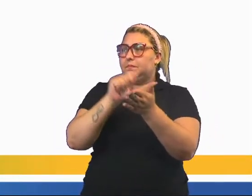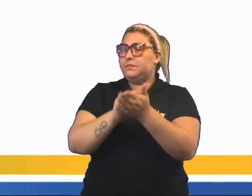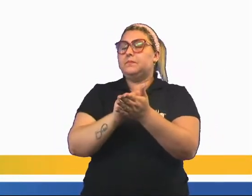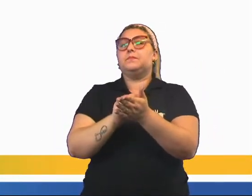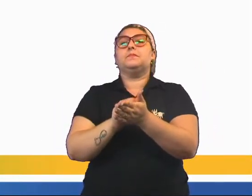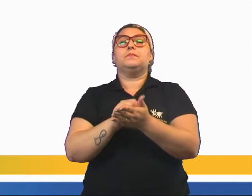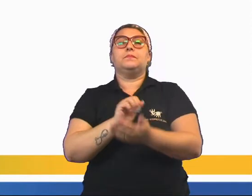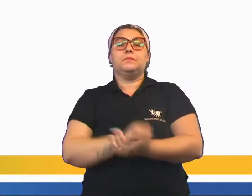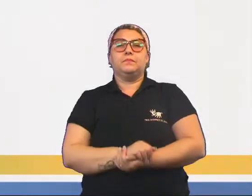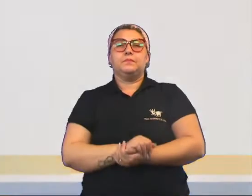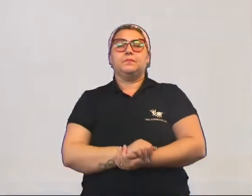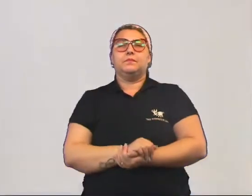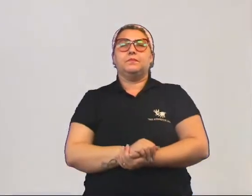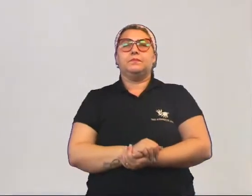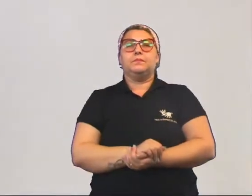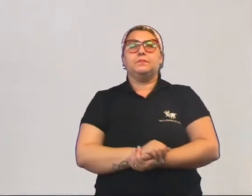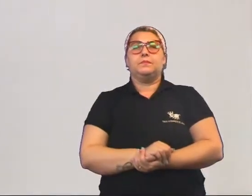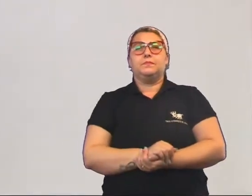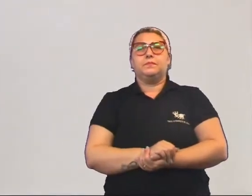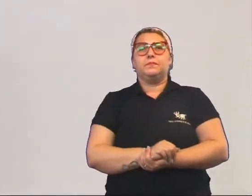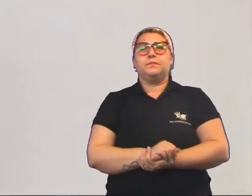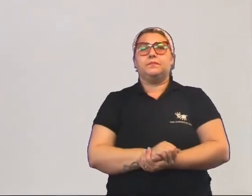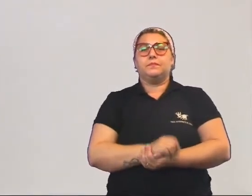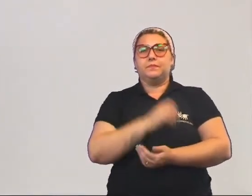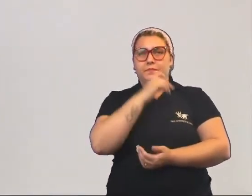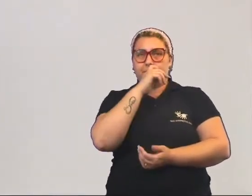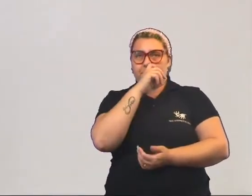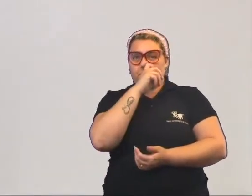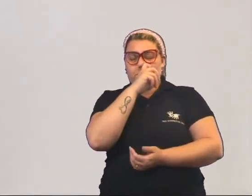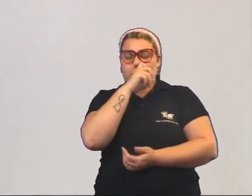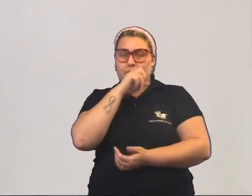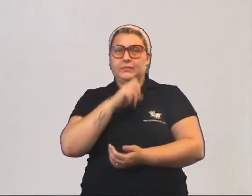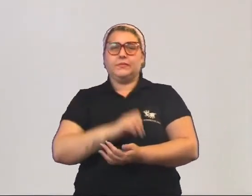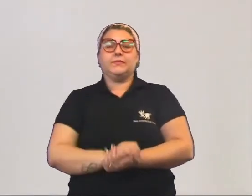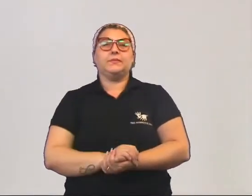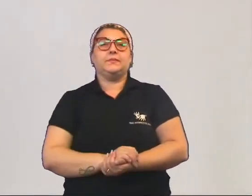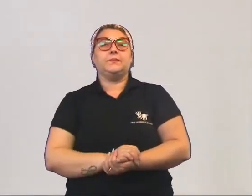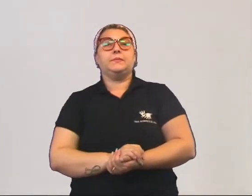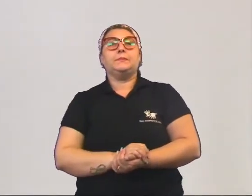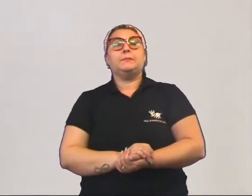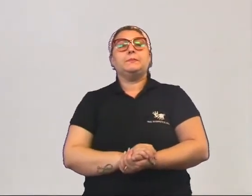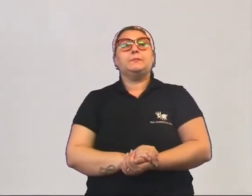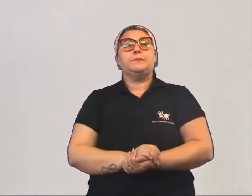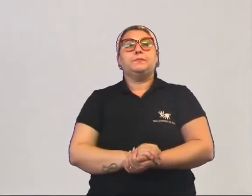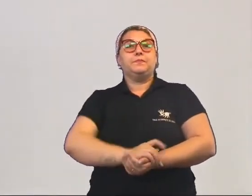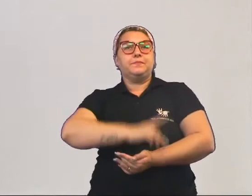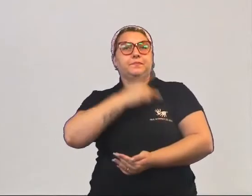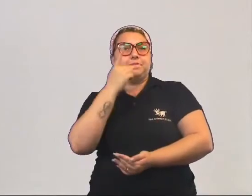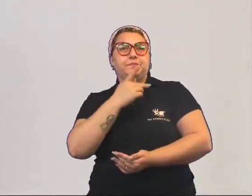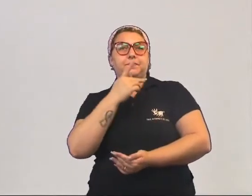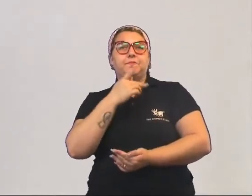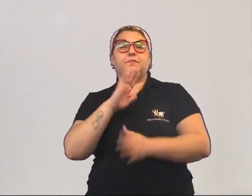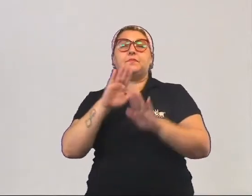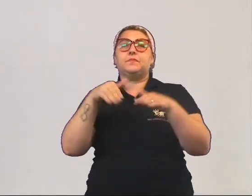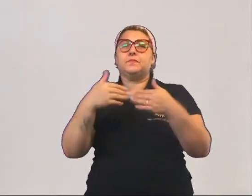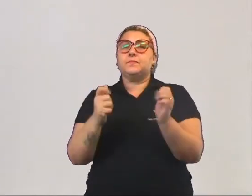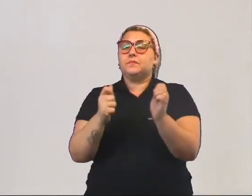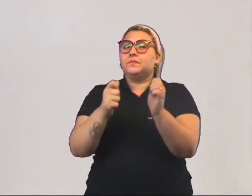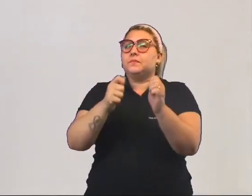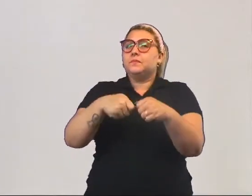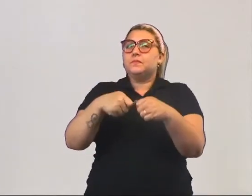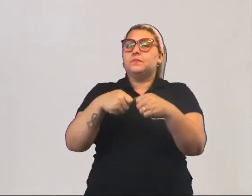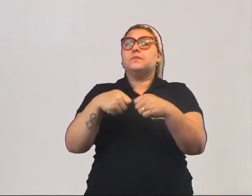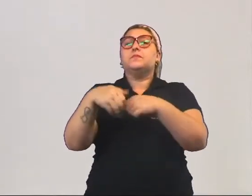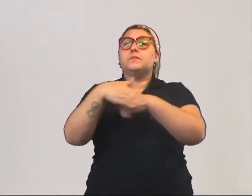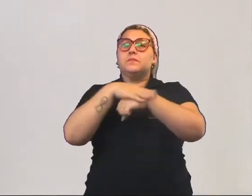São os compêndios das religiões. Então, gente vai seguir falando qual é o possível